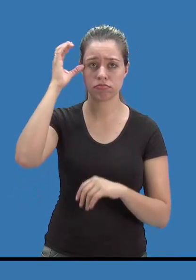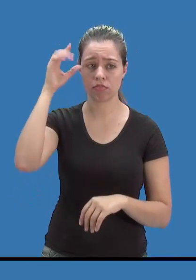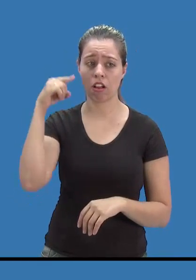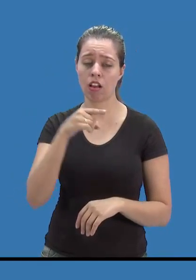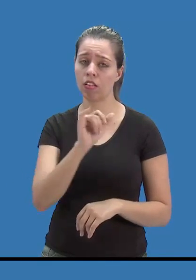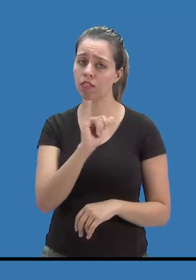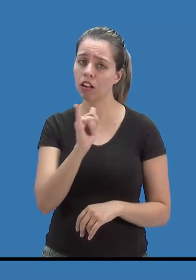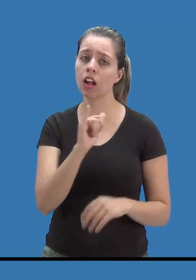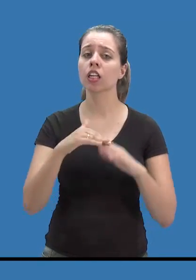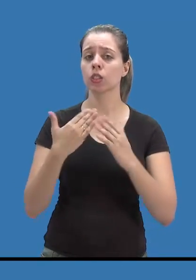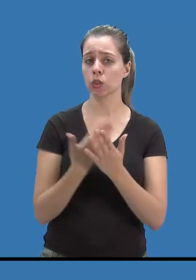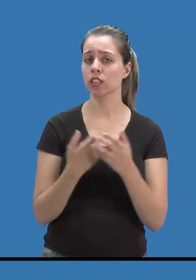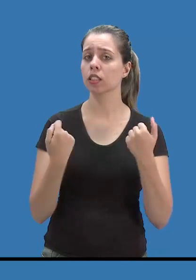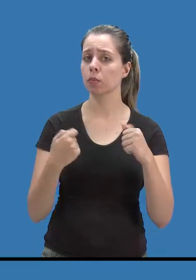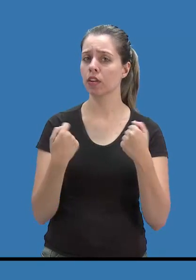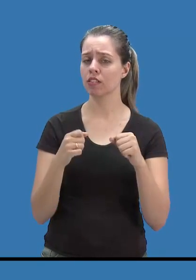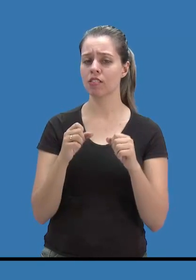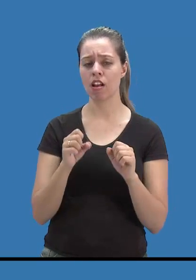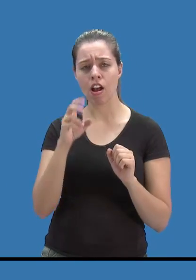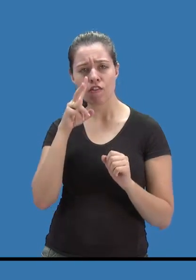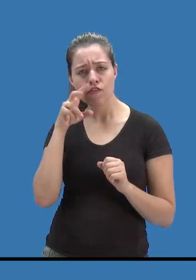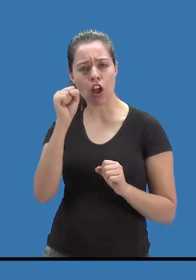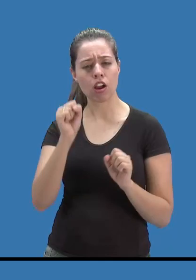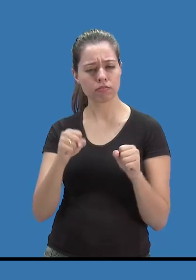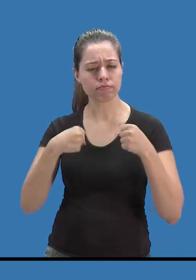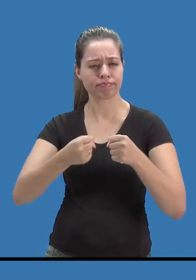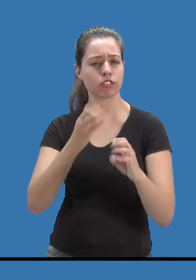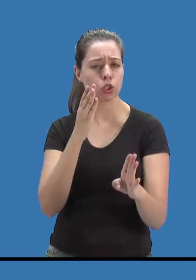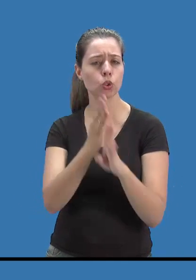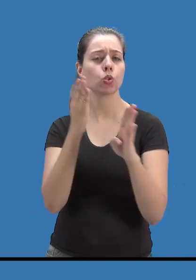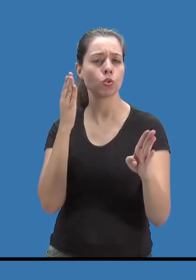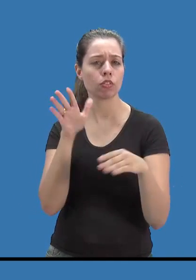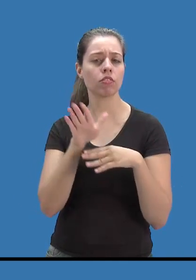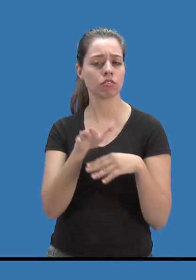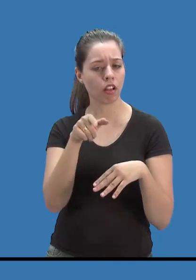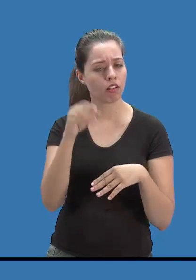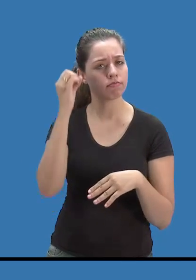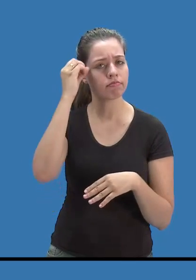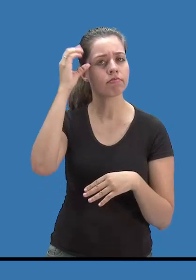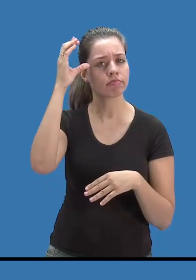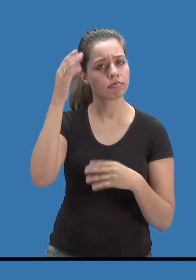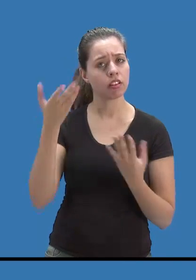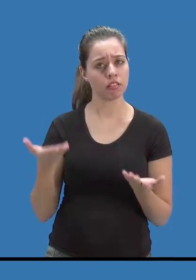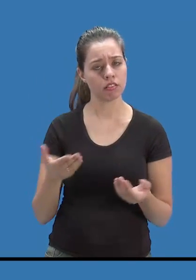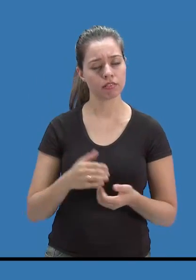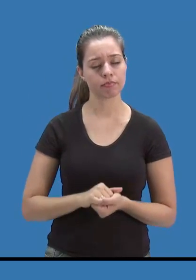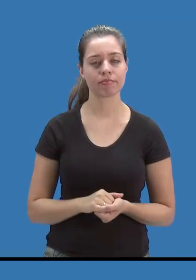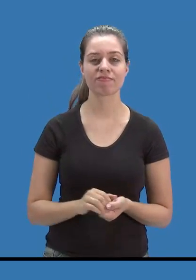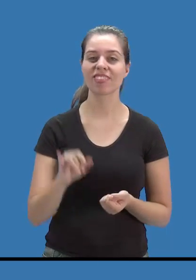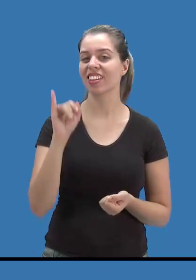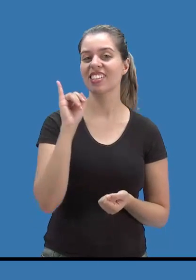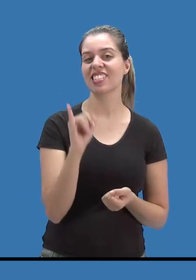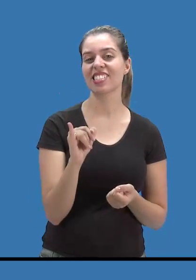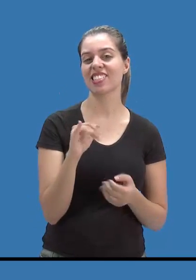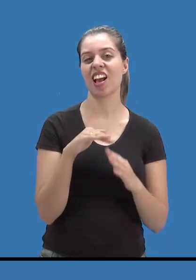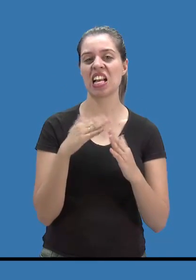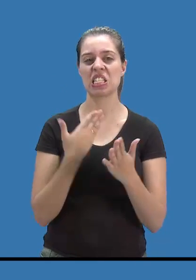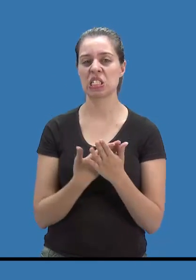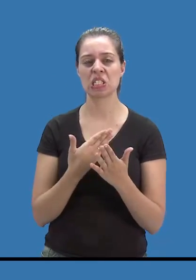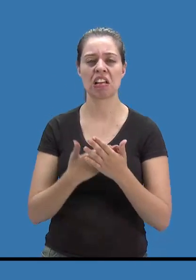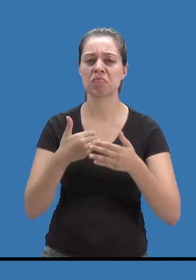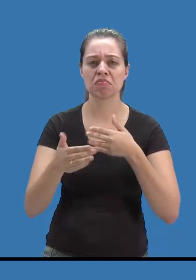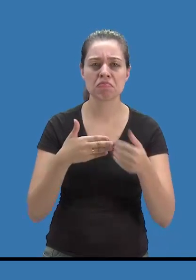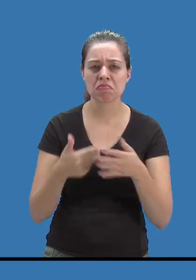a escola tem que ser mais ativa na descoberta e atendimento a esses alunos. Se a escola não tornar a identificação uma